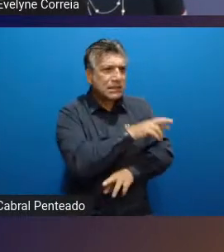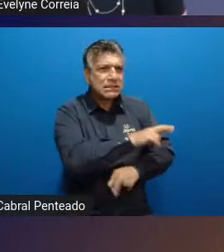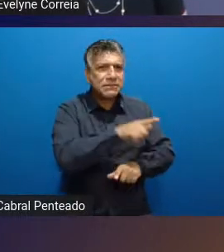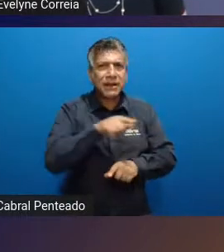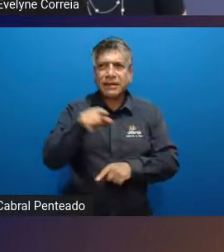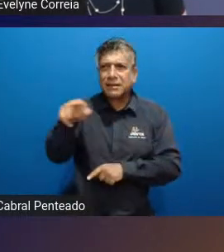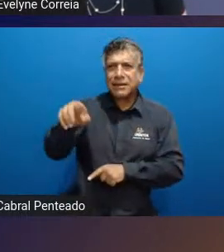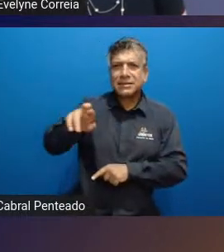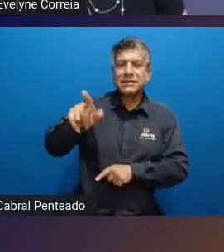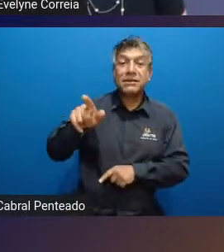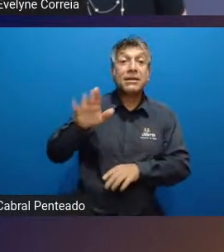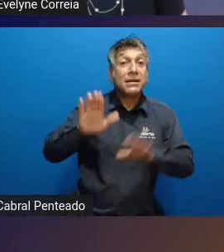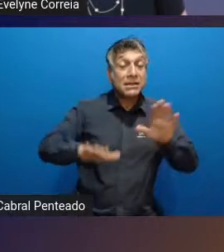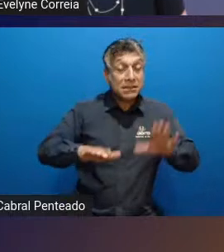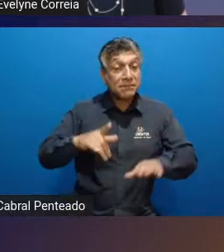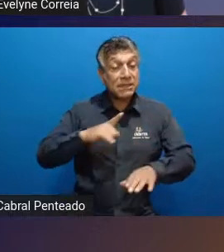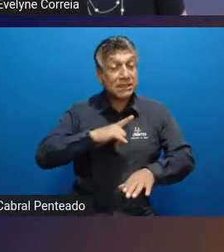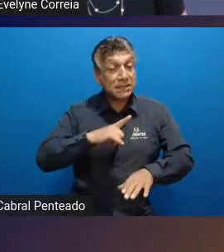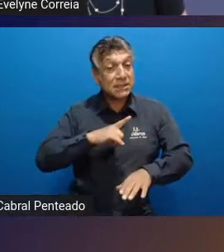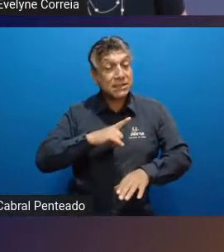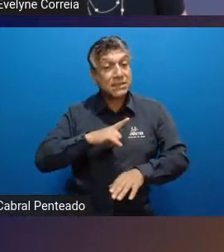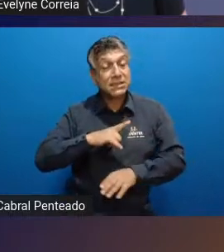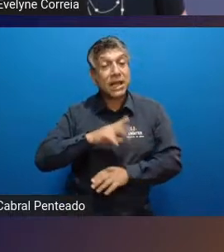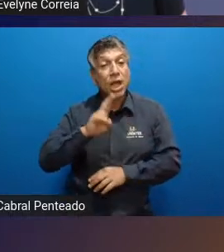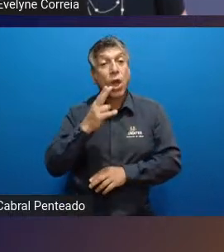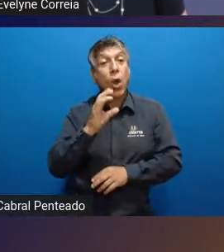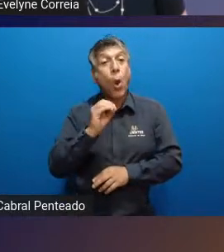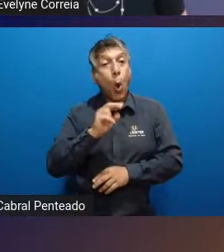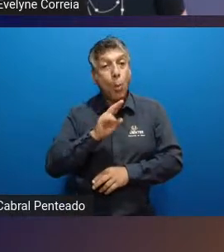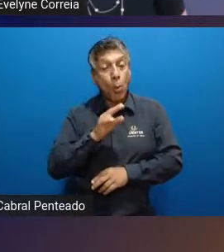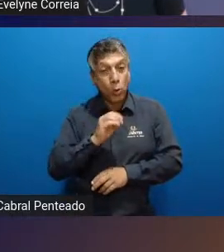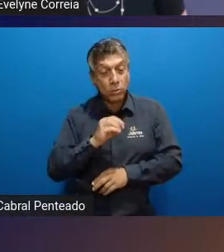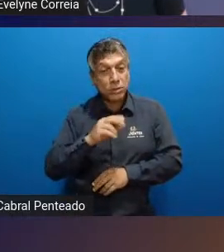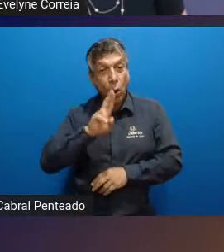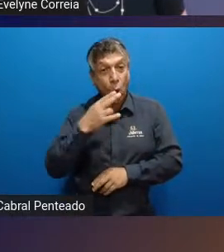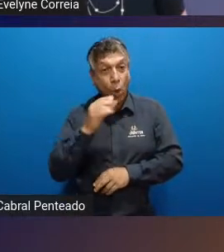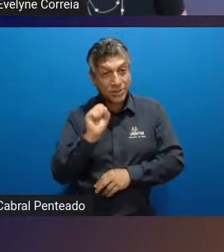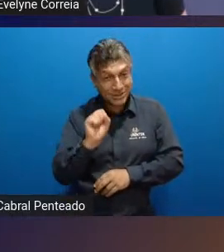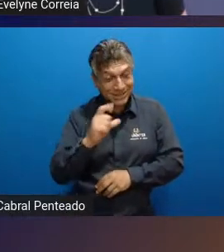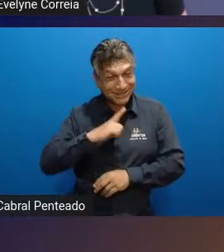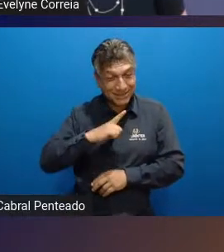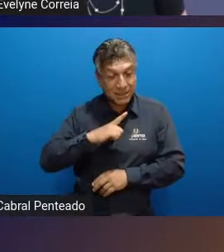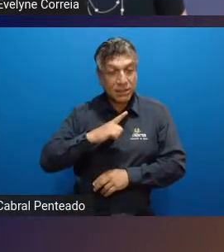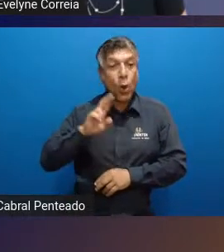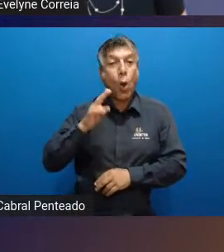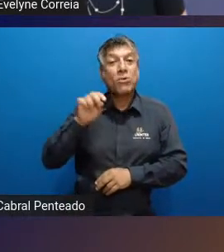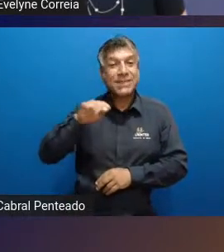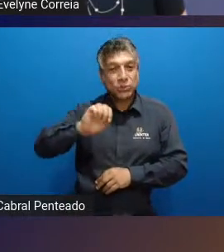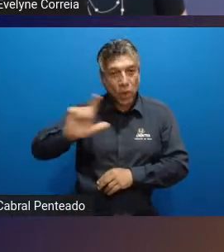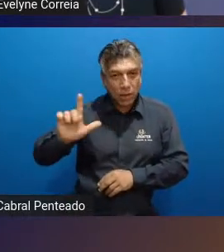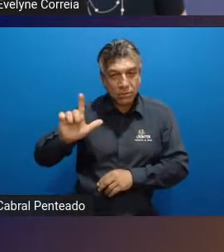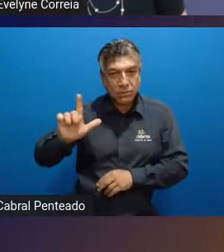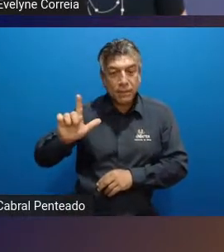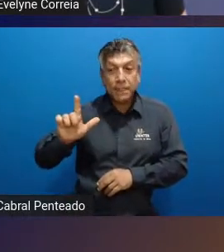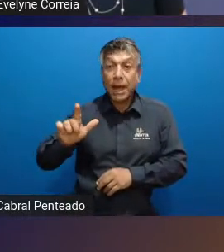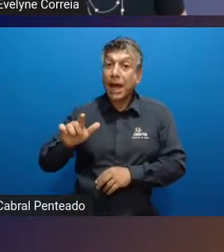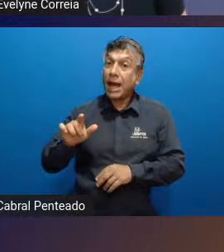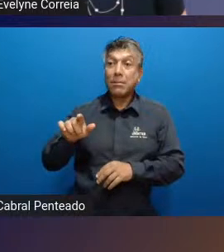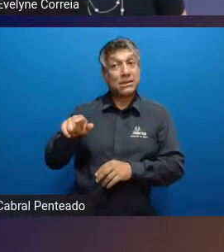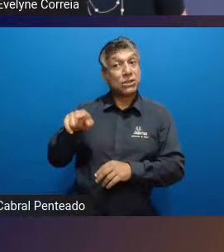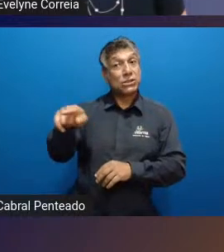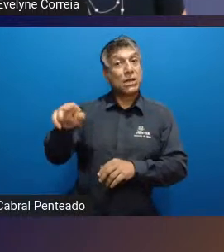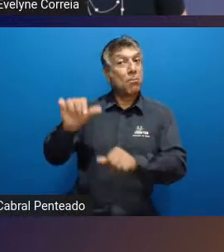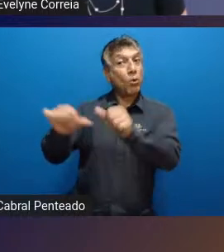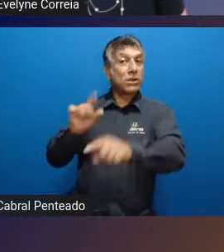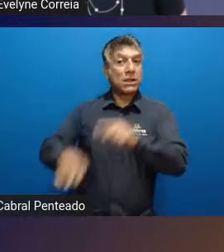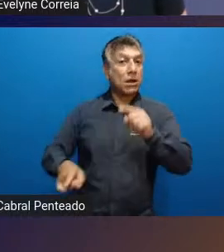mesmo... Até o homossexual, né? Então, pode ser homossexual, desde que não mude a sua aparência. Então, a